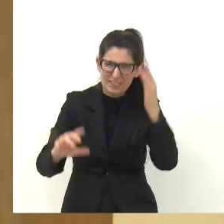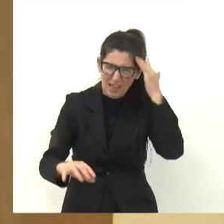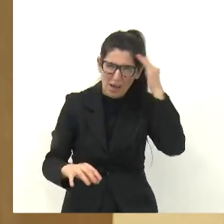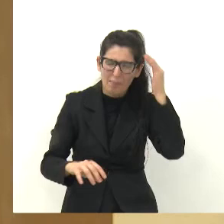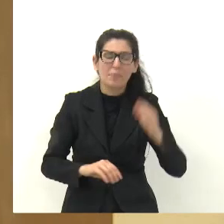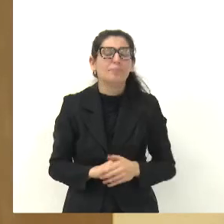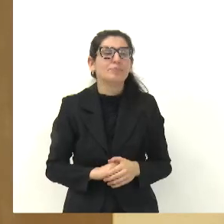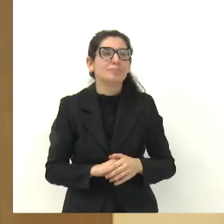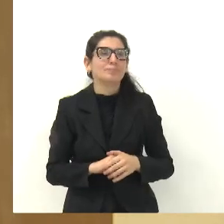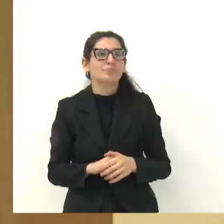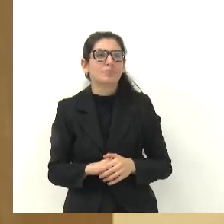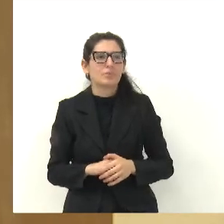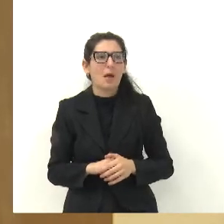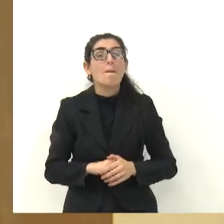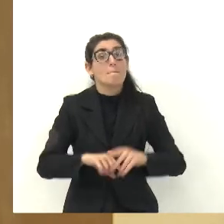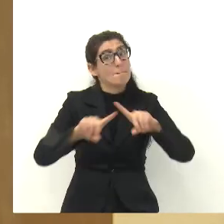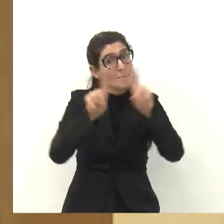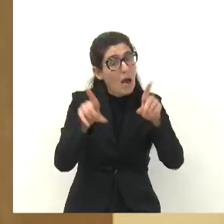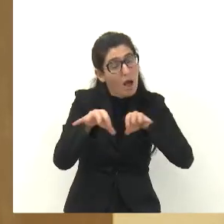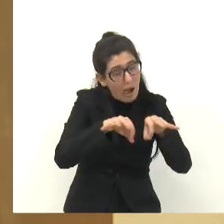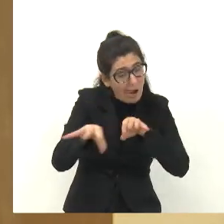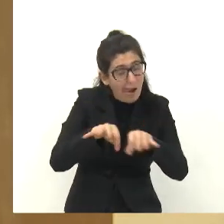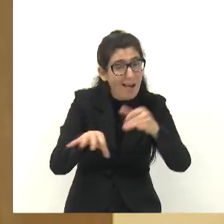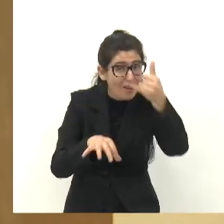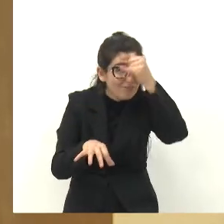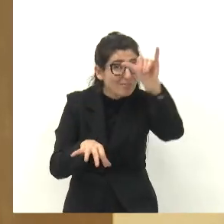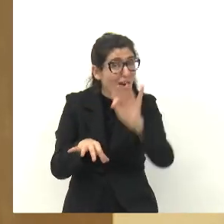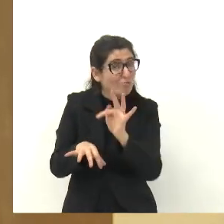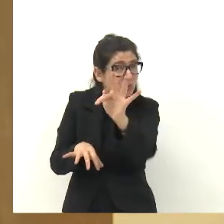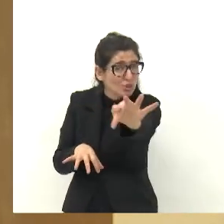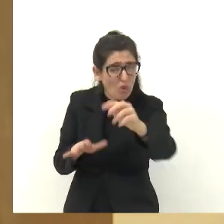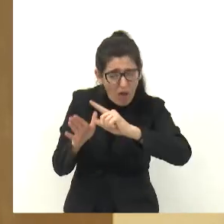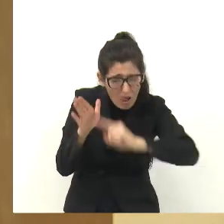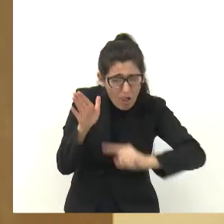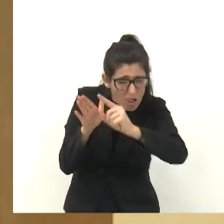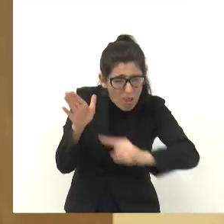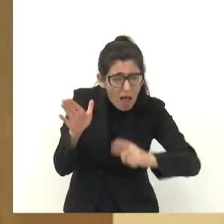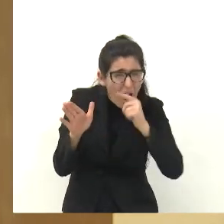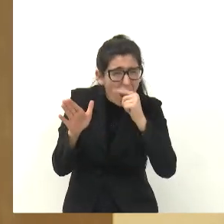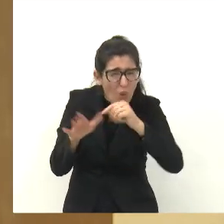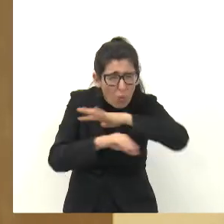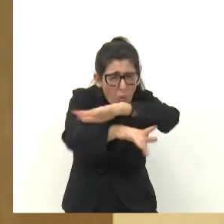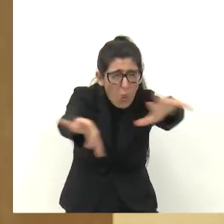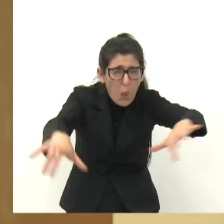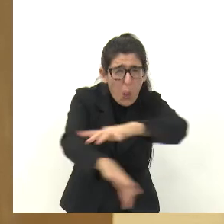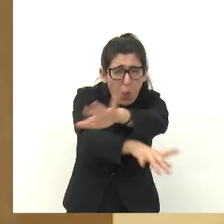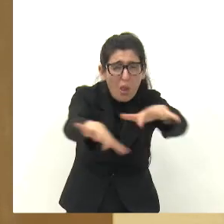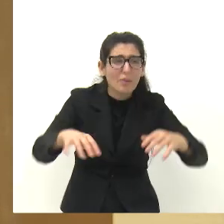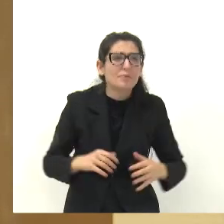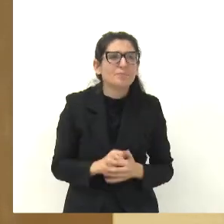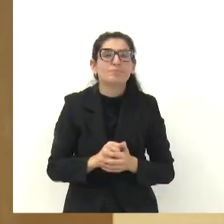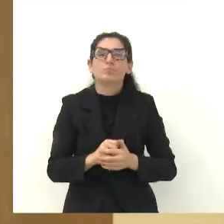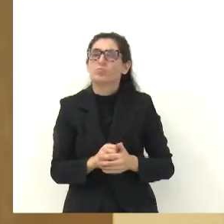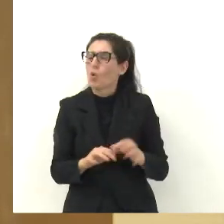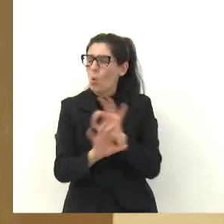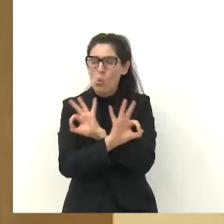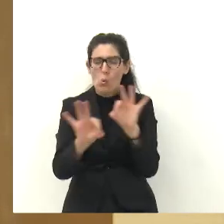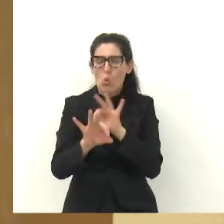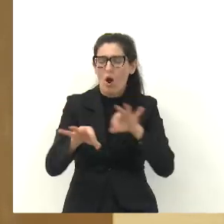não vai mais dar vazamento. Mas eu quero estar aqui e agradecer a nome dos moradores o ótimo atendimento que foi dado lá.